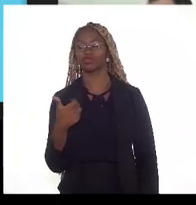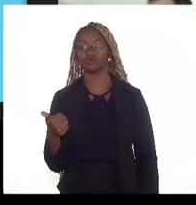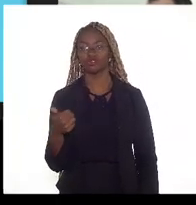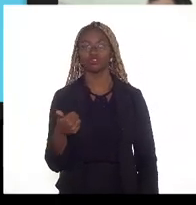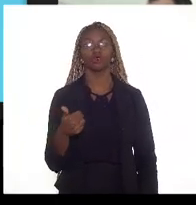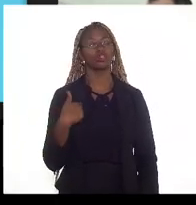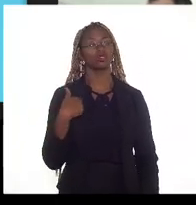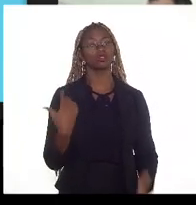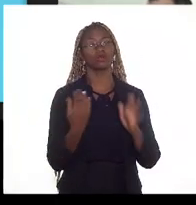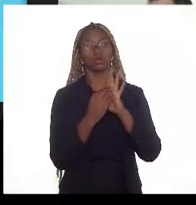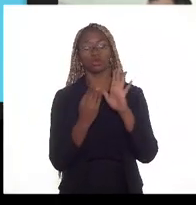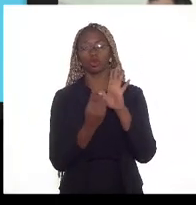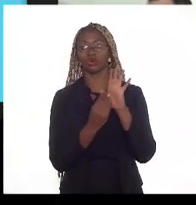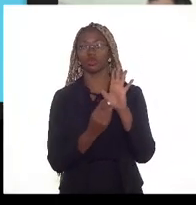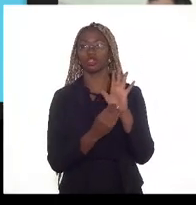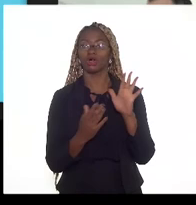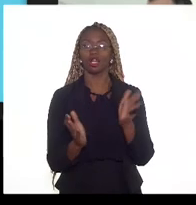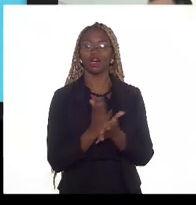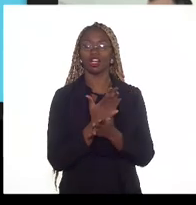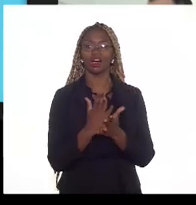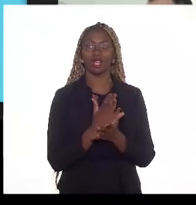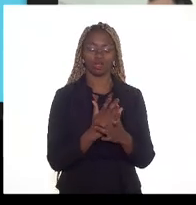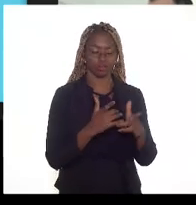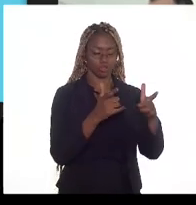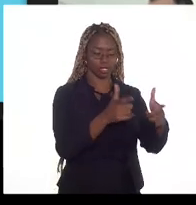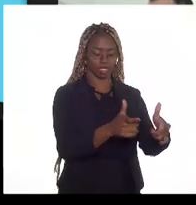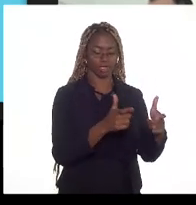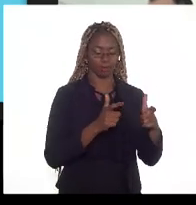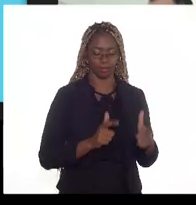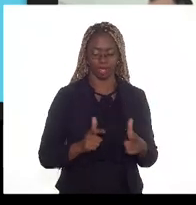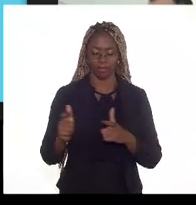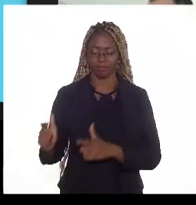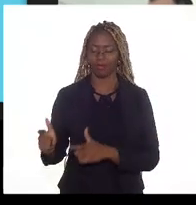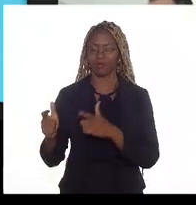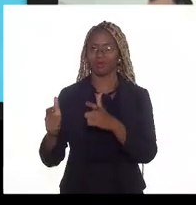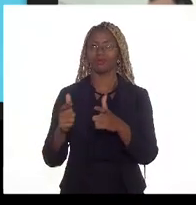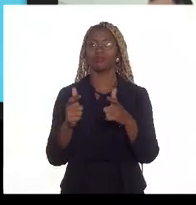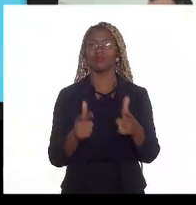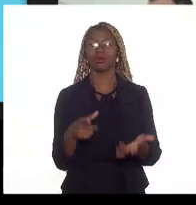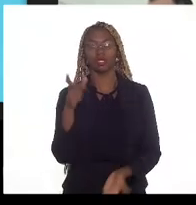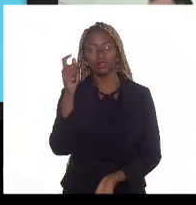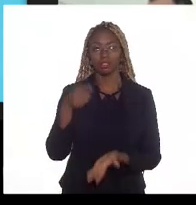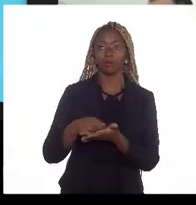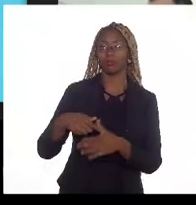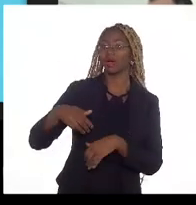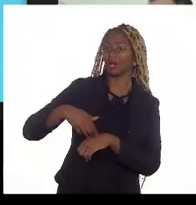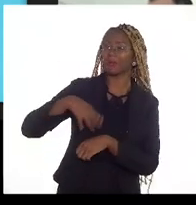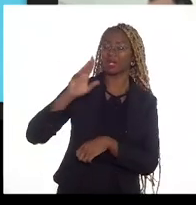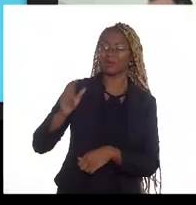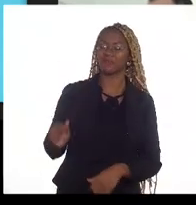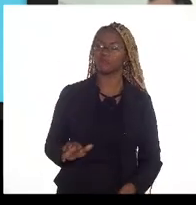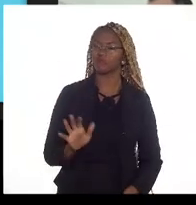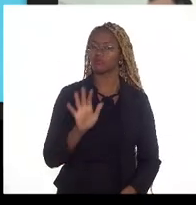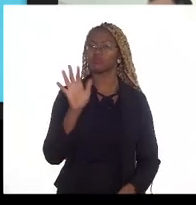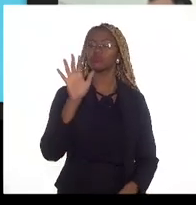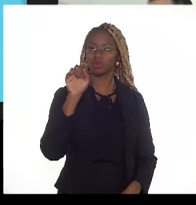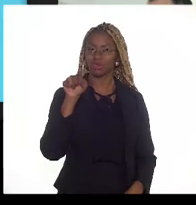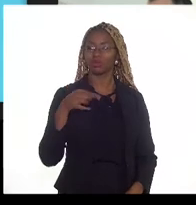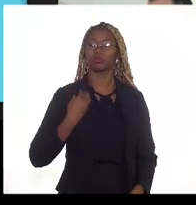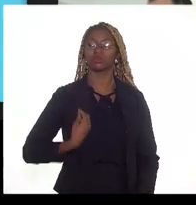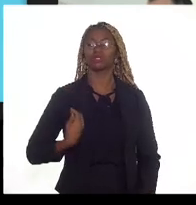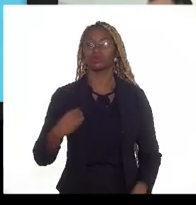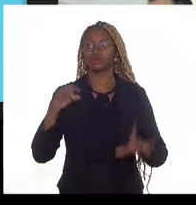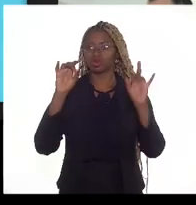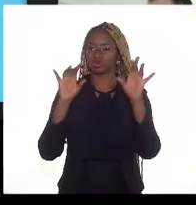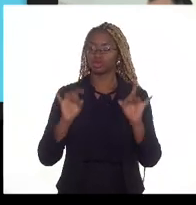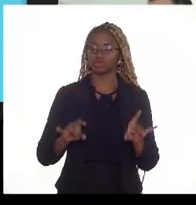aqui alguns dos campos que pagam os maiores valores de participações